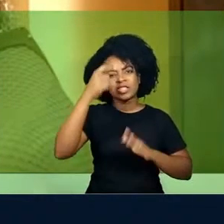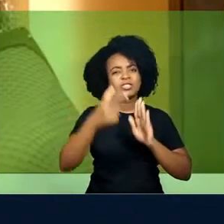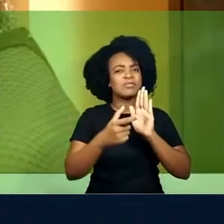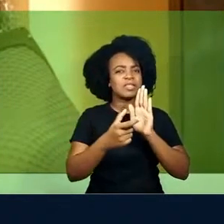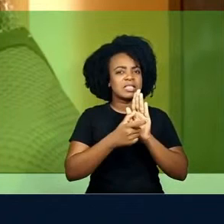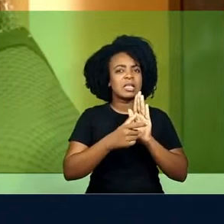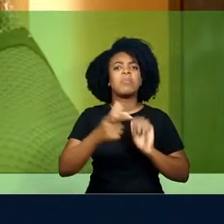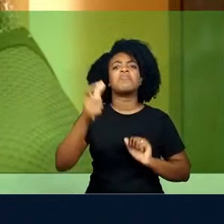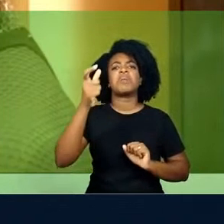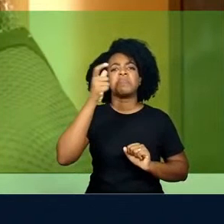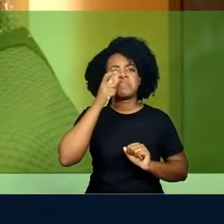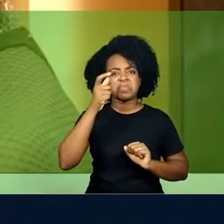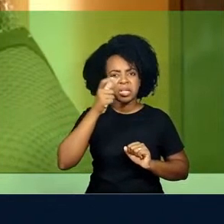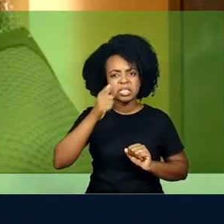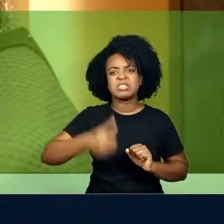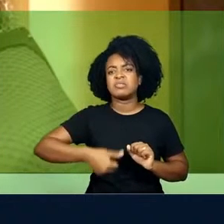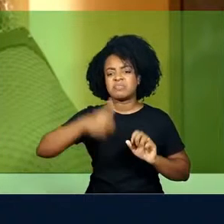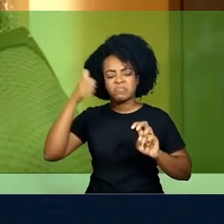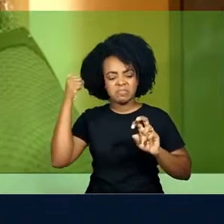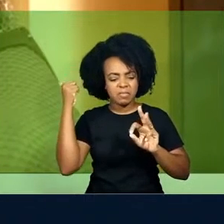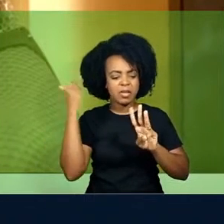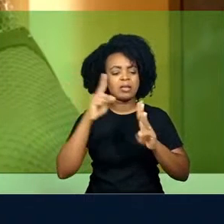seja o mais interessante dos três.